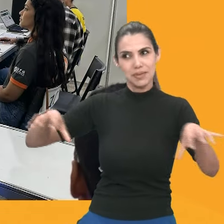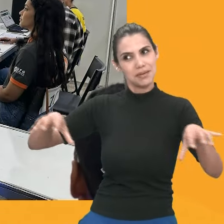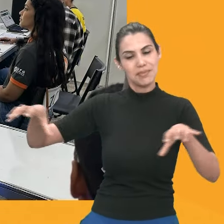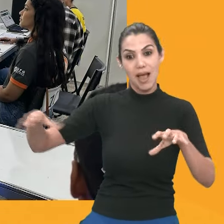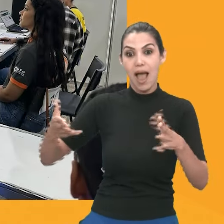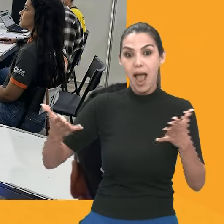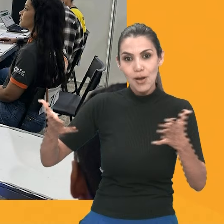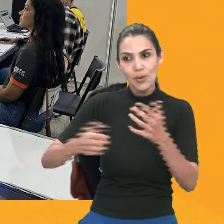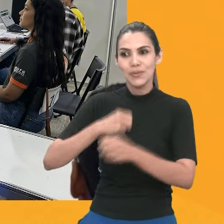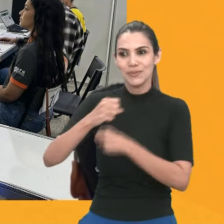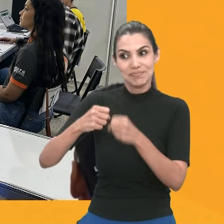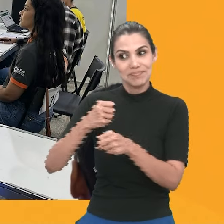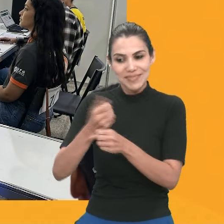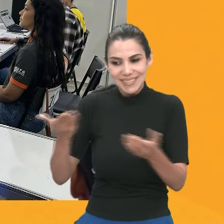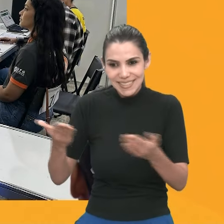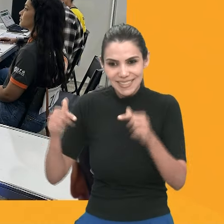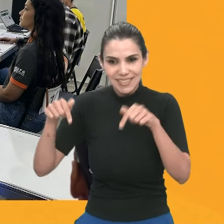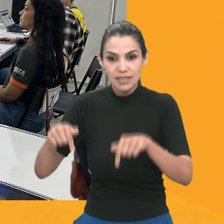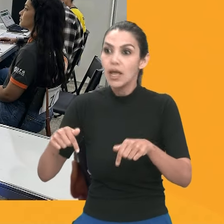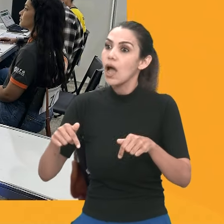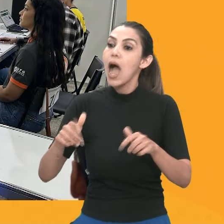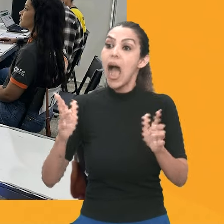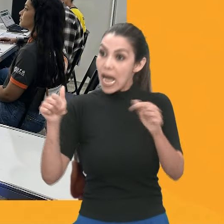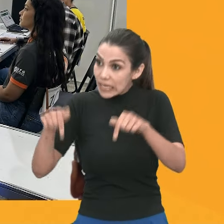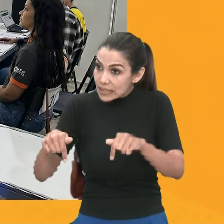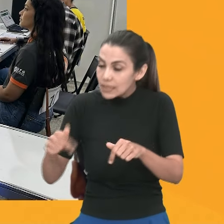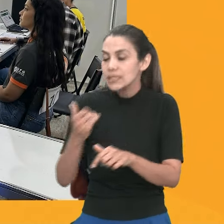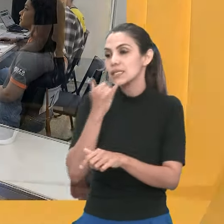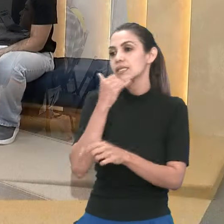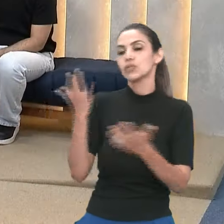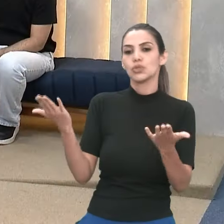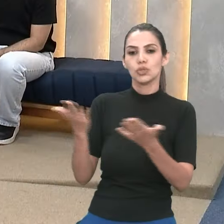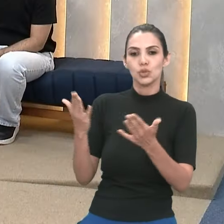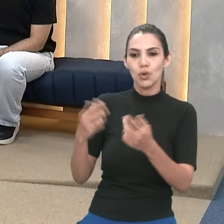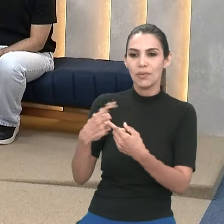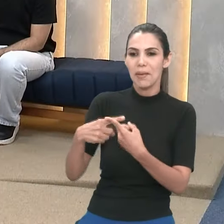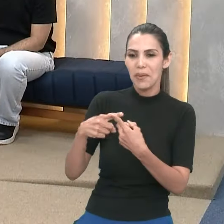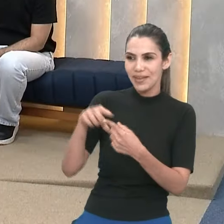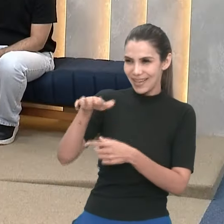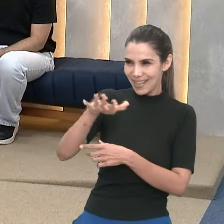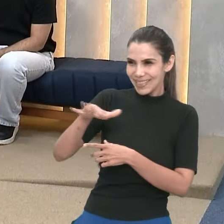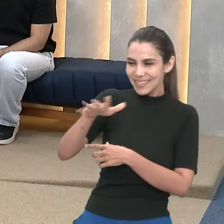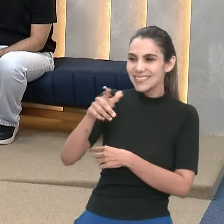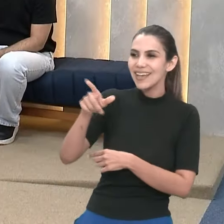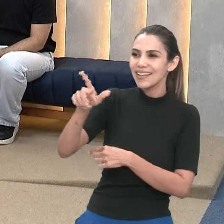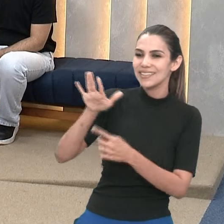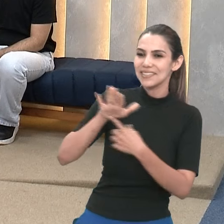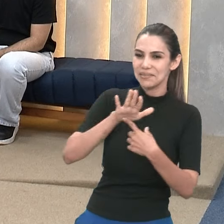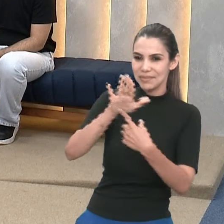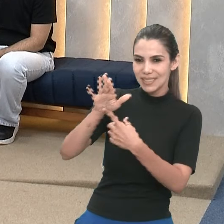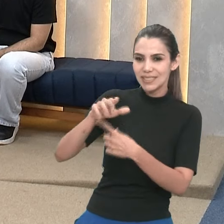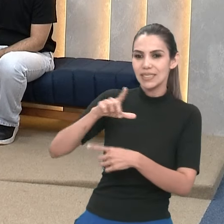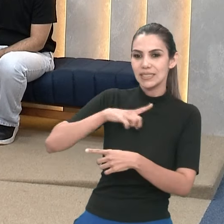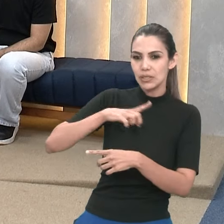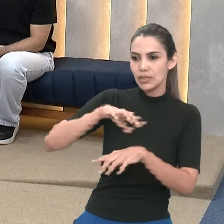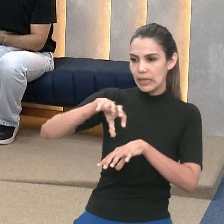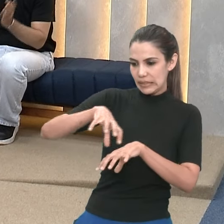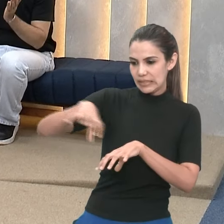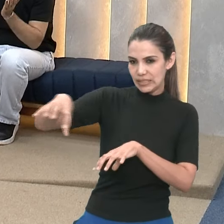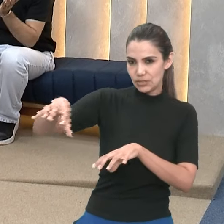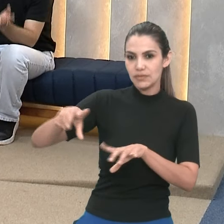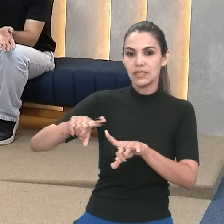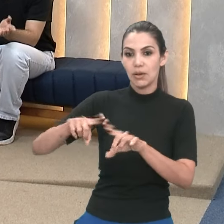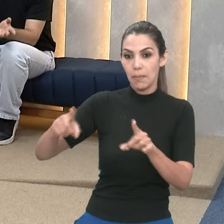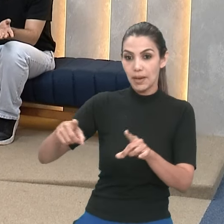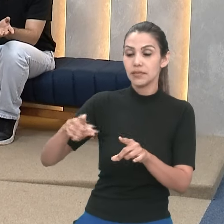Esse ano está... desse ano esse daí? É desse ano. Olha, desse ano. Mas é porque nessa parte da apresentação tem realmente essa divisão. Mas